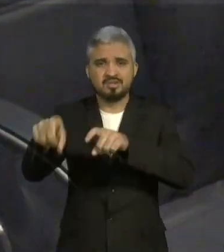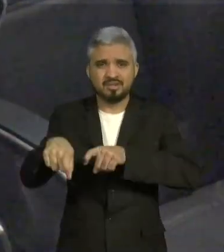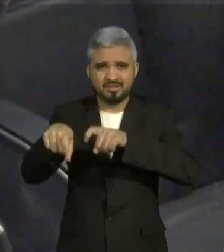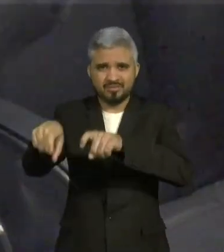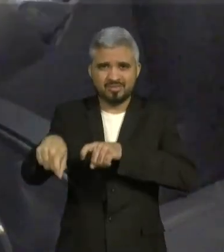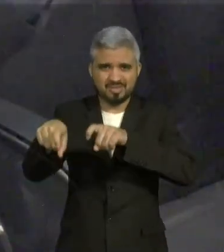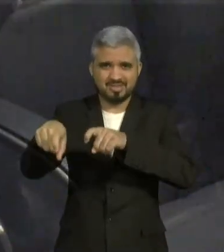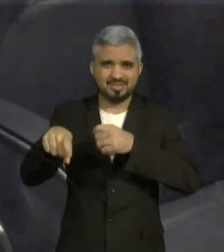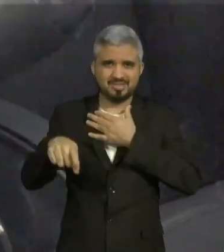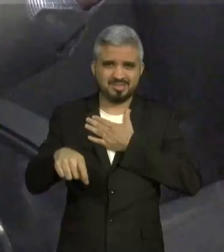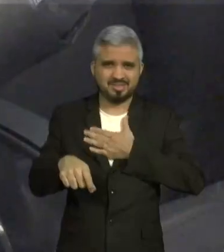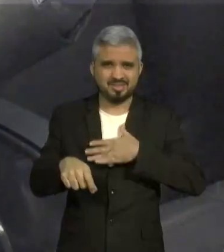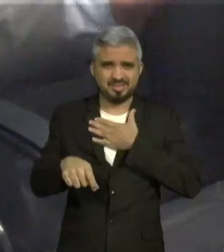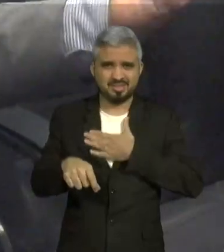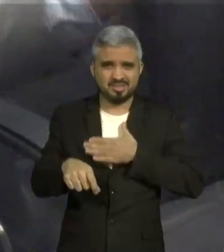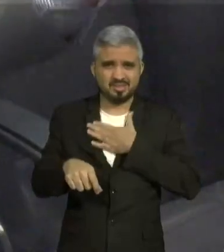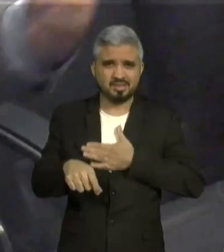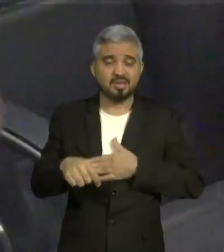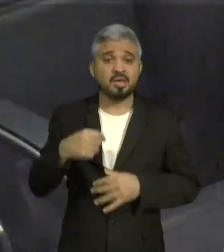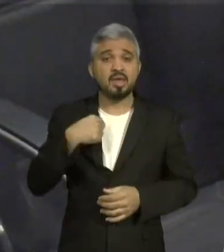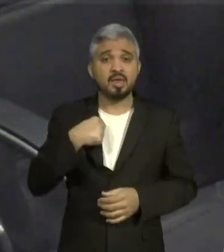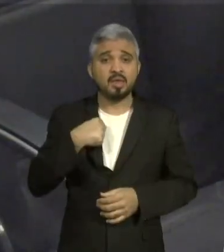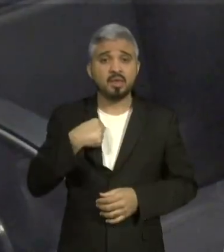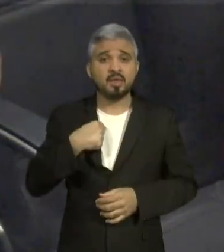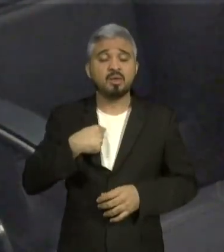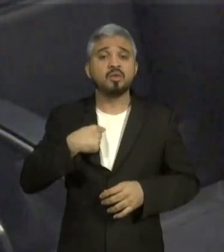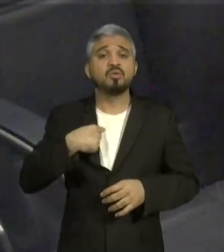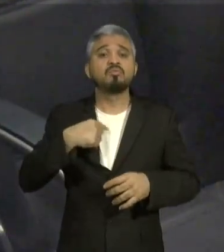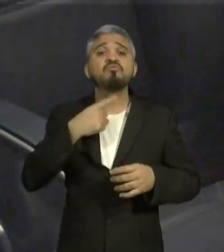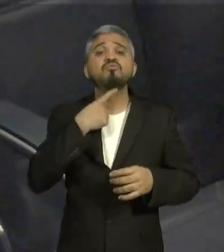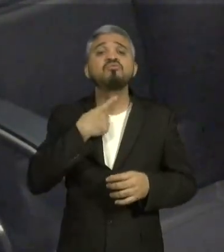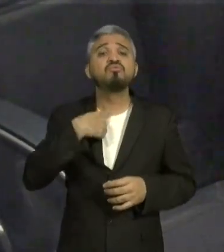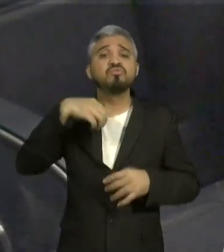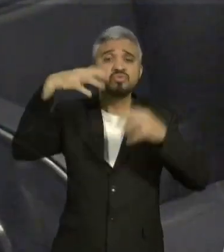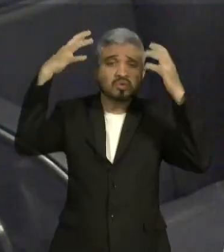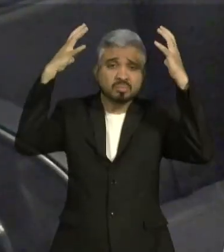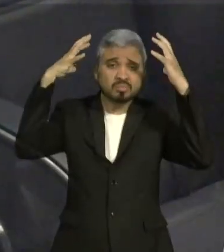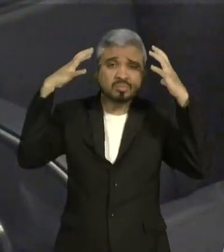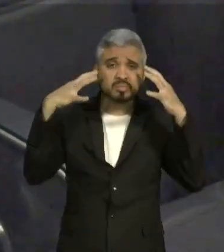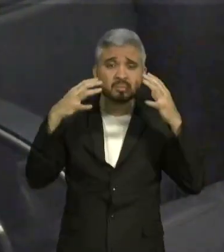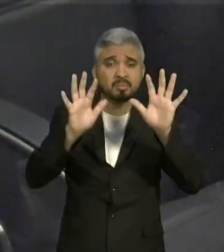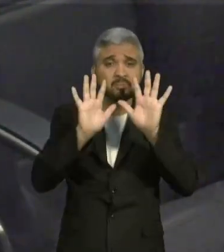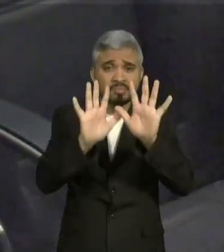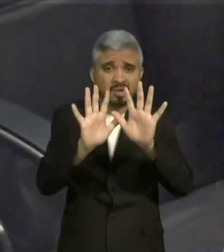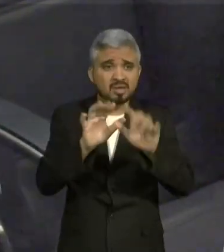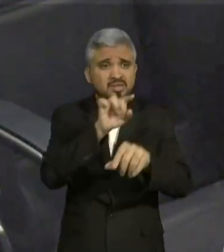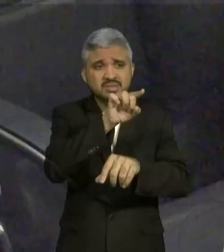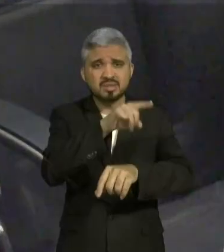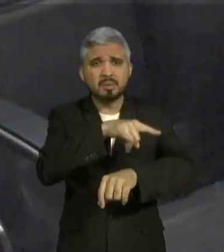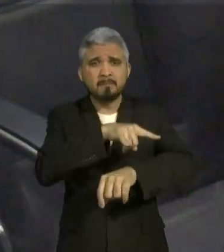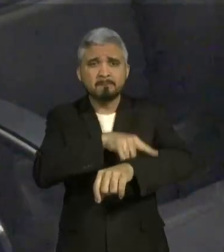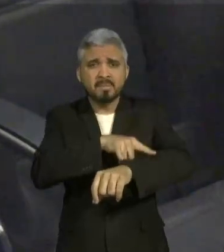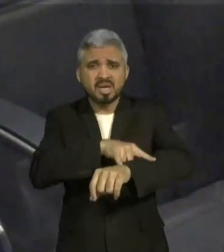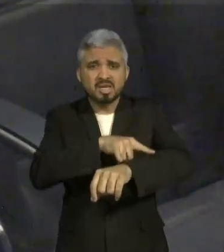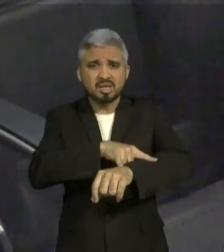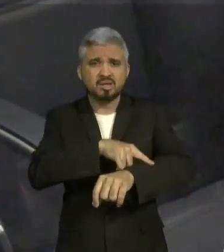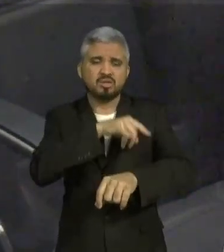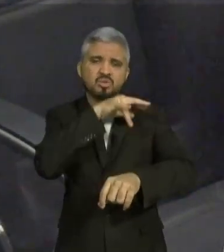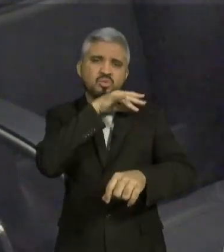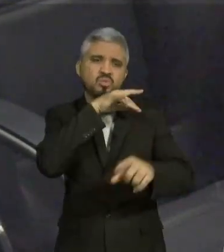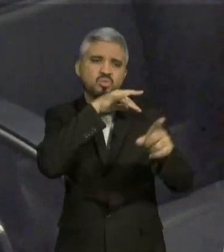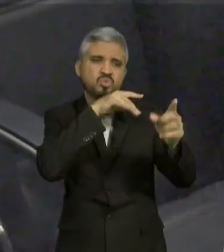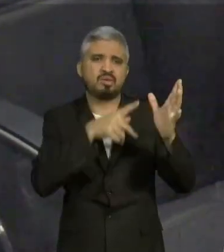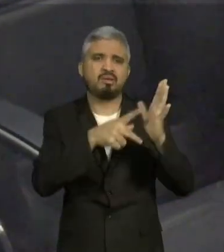por duas vezes, tive que tomar banho fora, na mangueira, porque eu não tive coragem de tomar banho no banheiro por causa do piso, que é liso e não